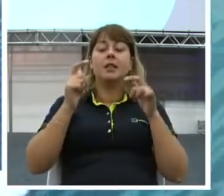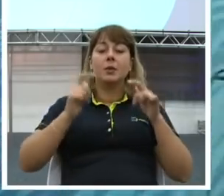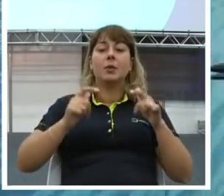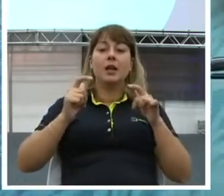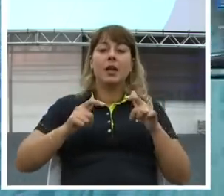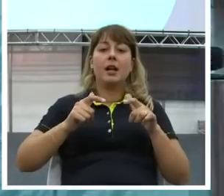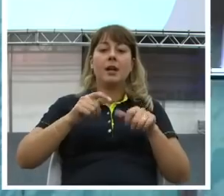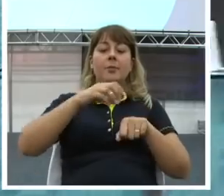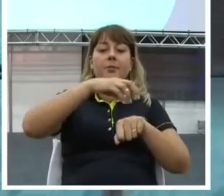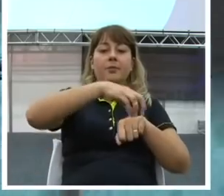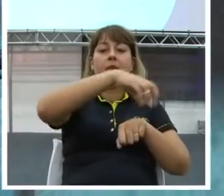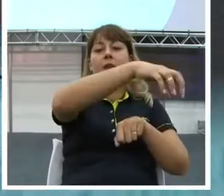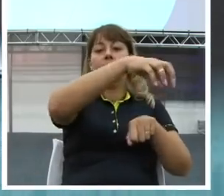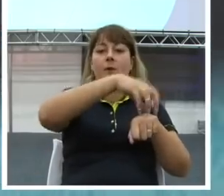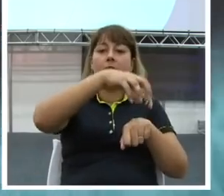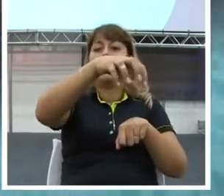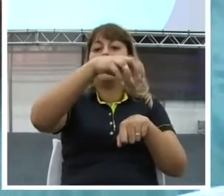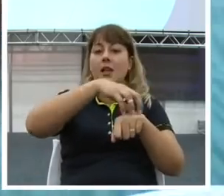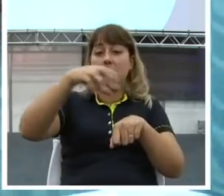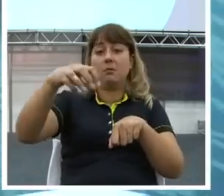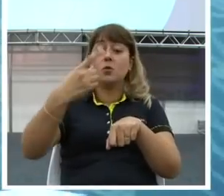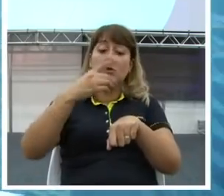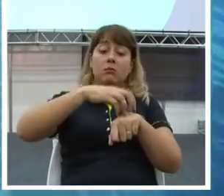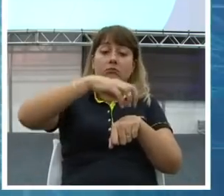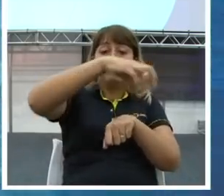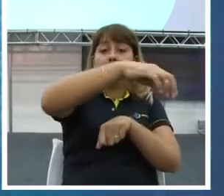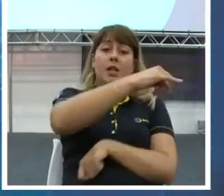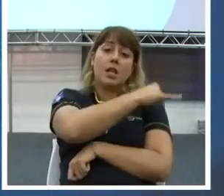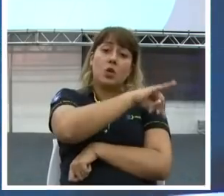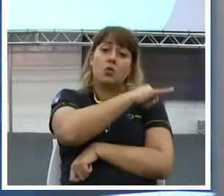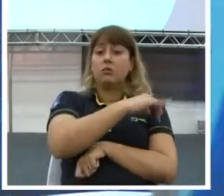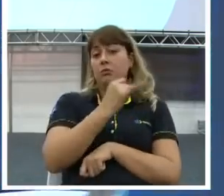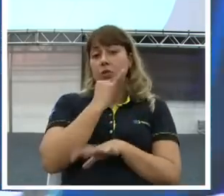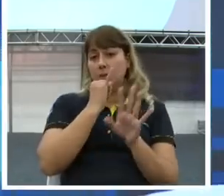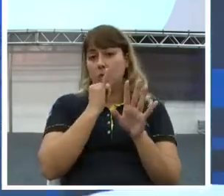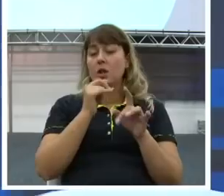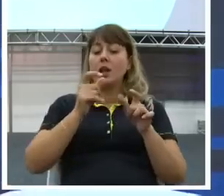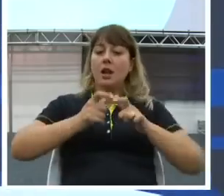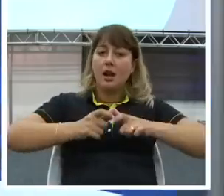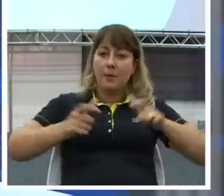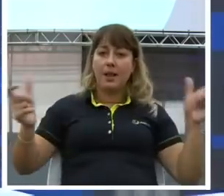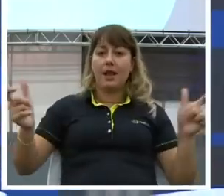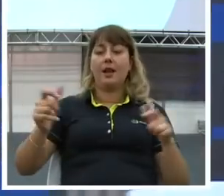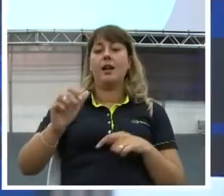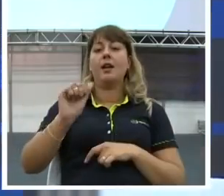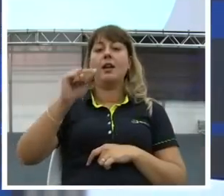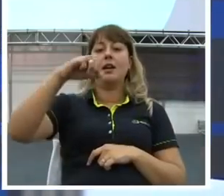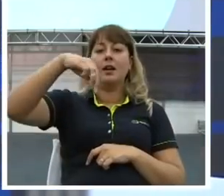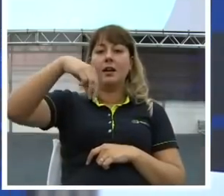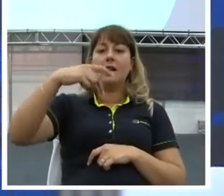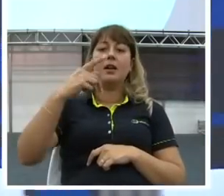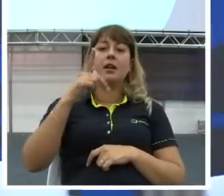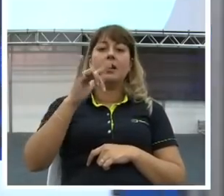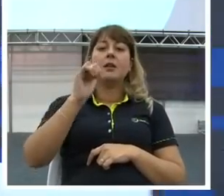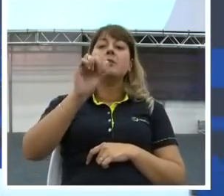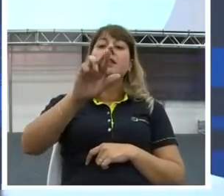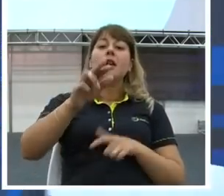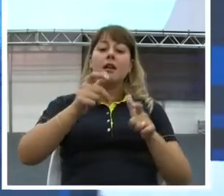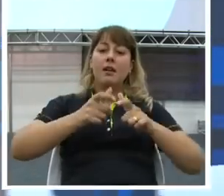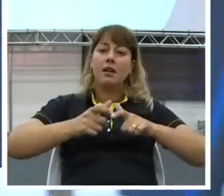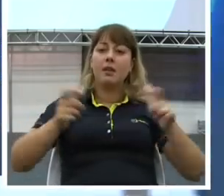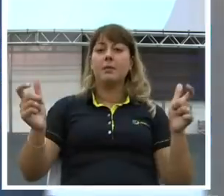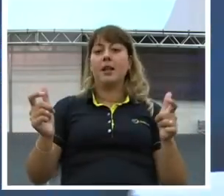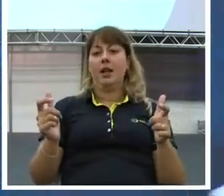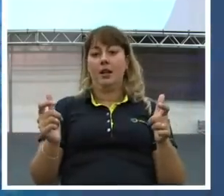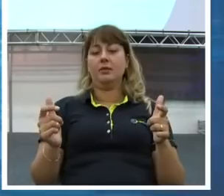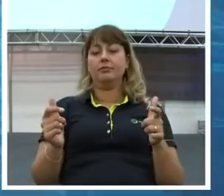representante naquela região. Isso é ampliação do seu negócio. Então, se você quer ganhar mais. Você que falou esse